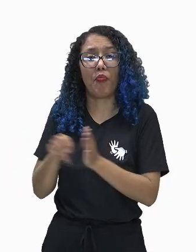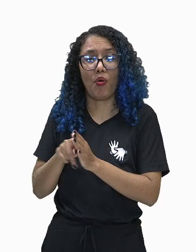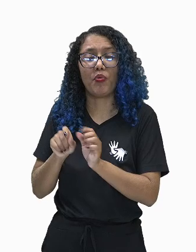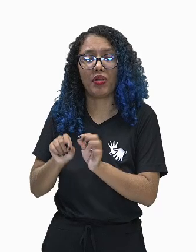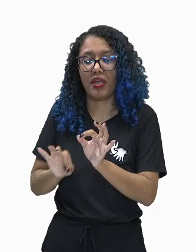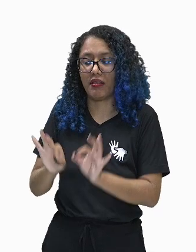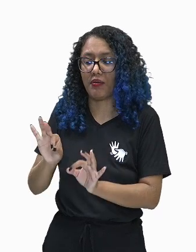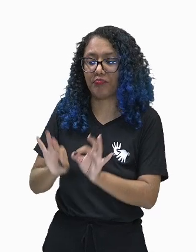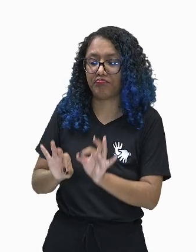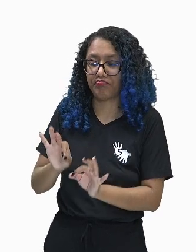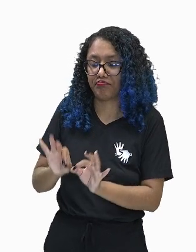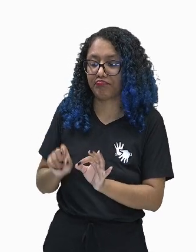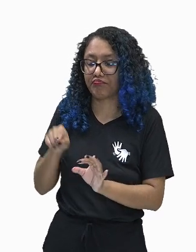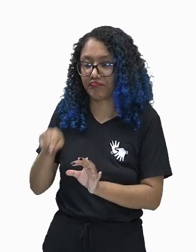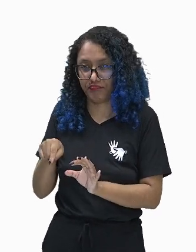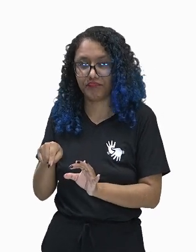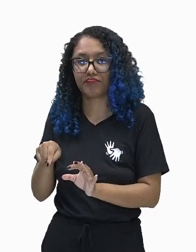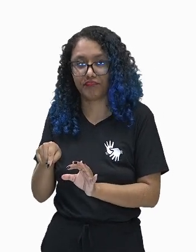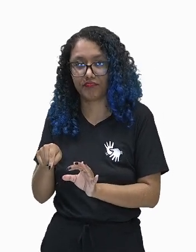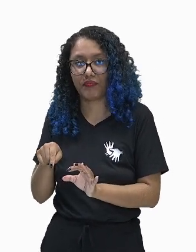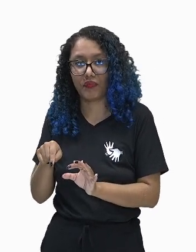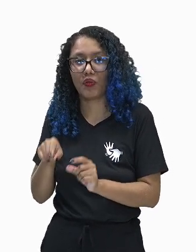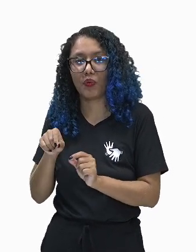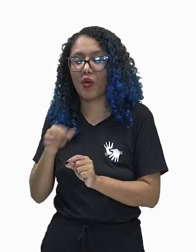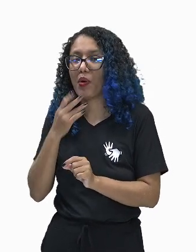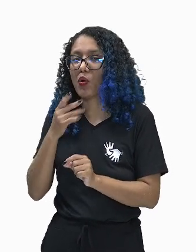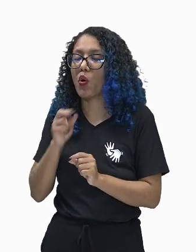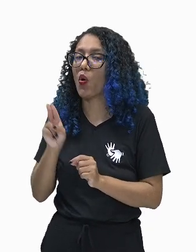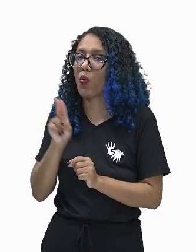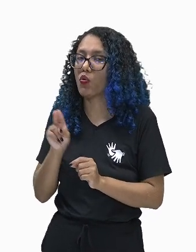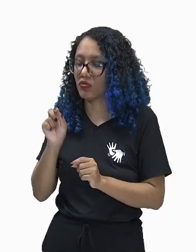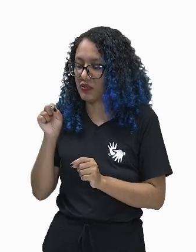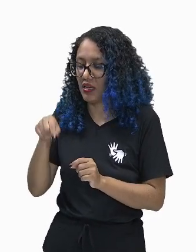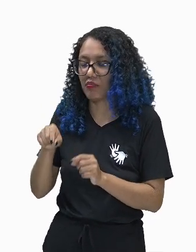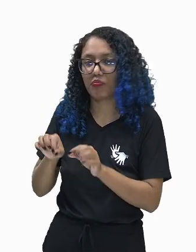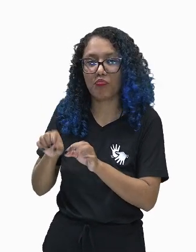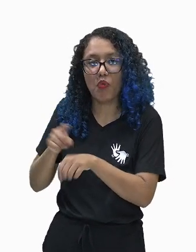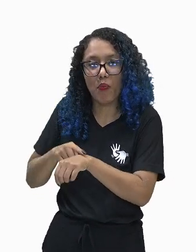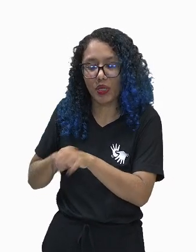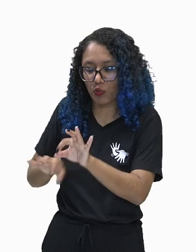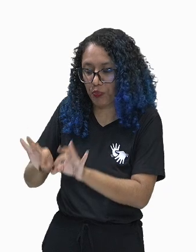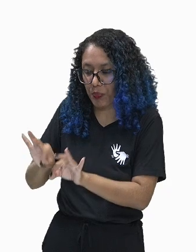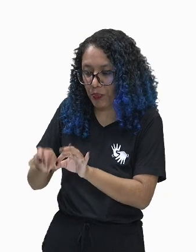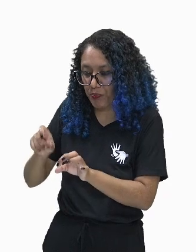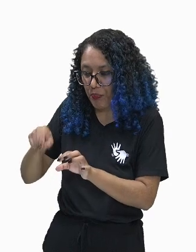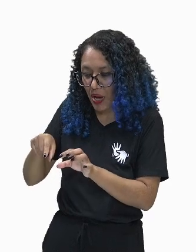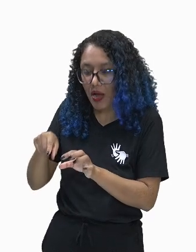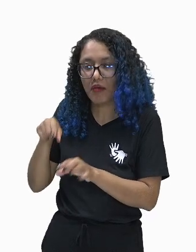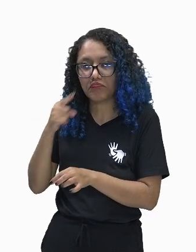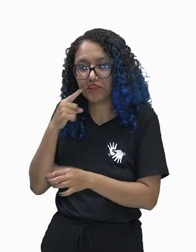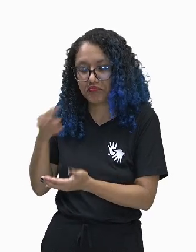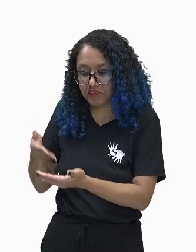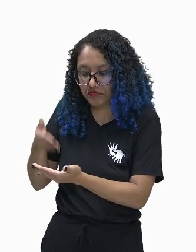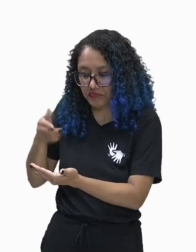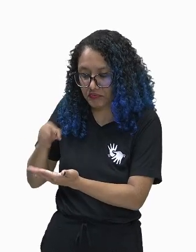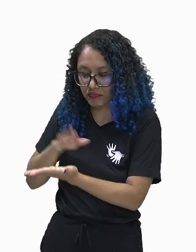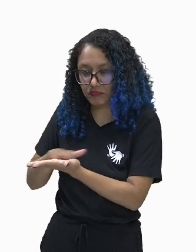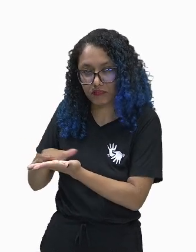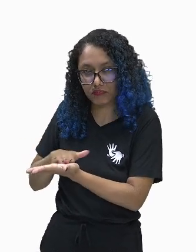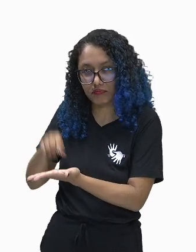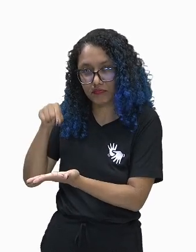é uma pigmentação utilizada durante o processo de preparação dessa amostra, e a gente consegue visualizar pontinhos